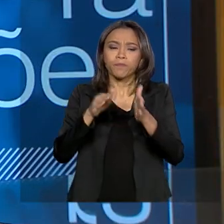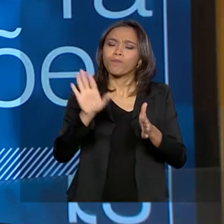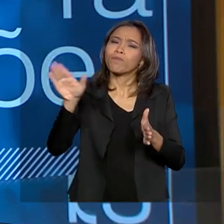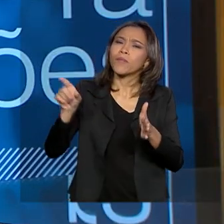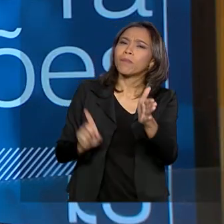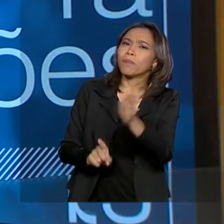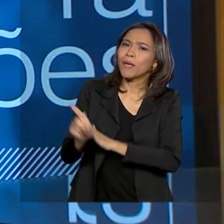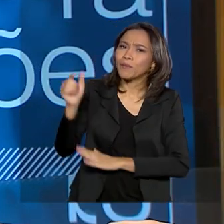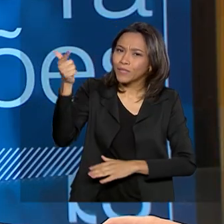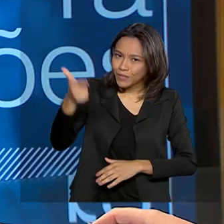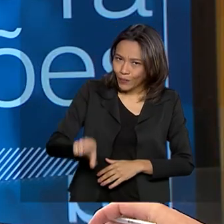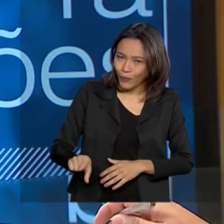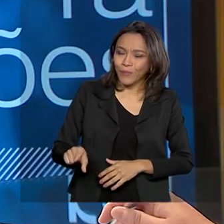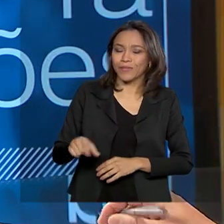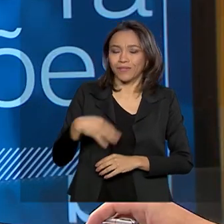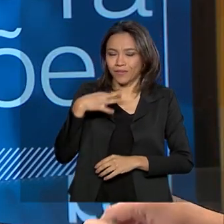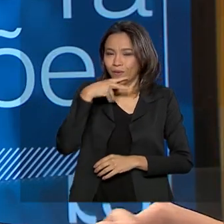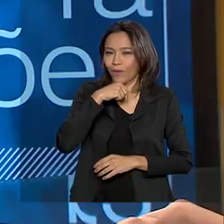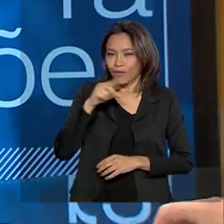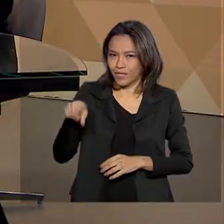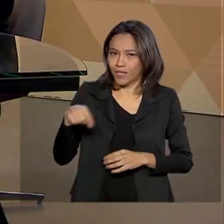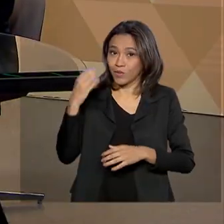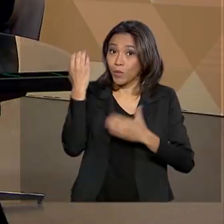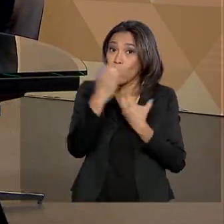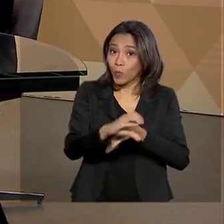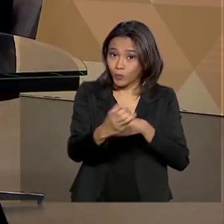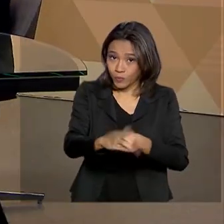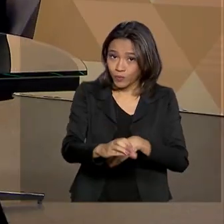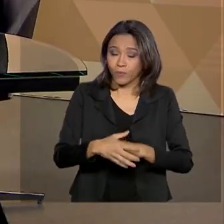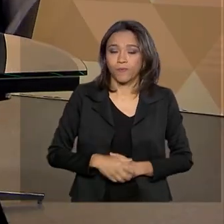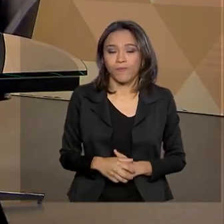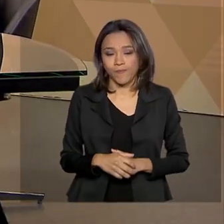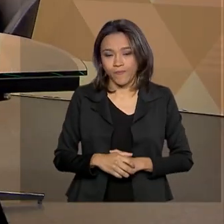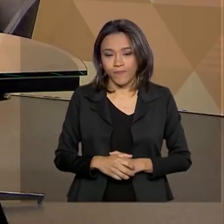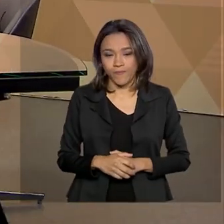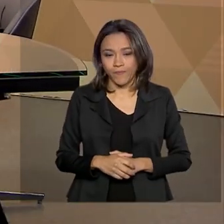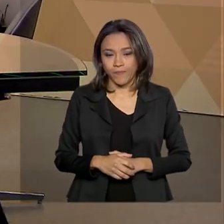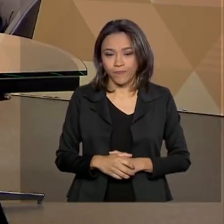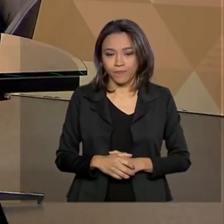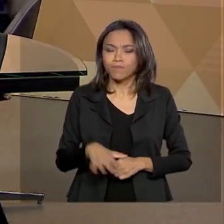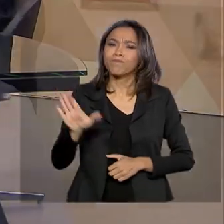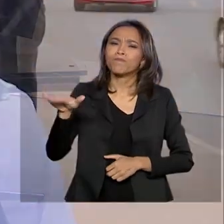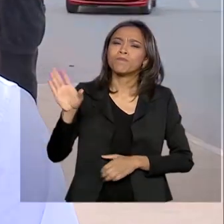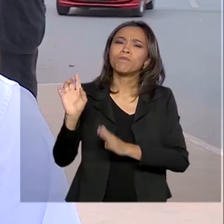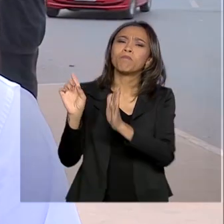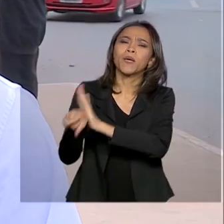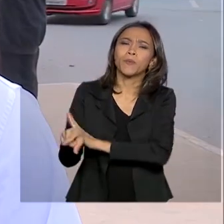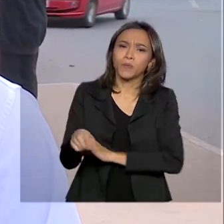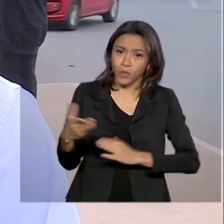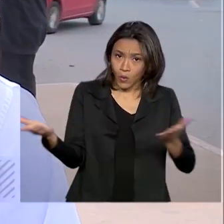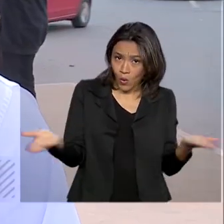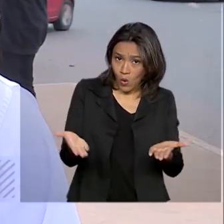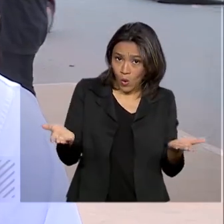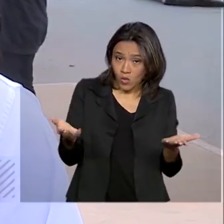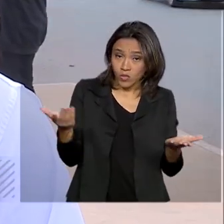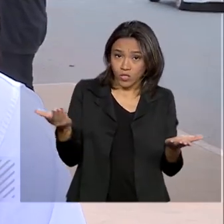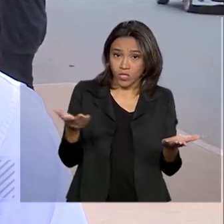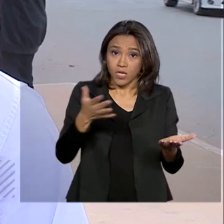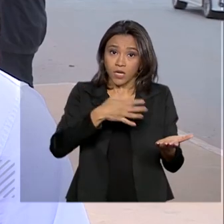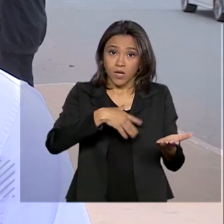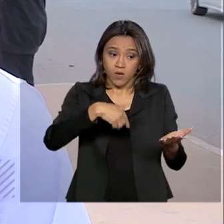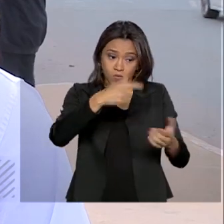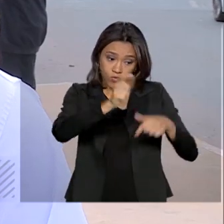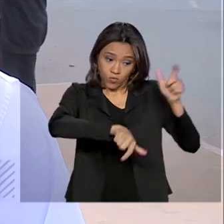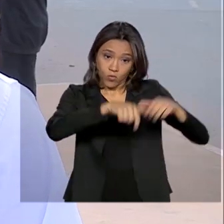uma perguntinha aí da população que eu acho que é sobre concurso, vamos ver? A minha pergunta é, o efetivo da Polícia Rodoviária